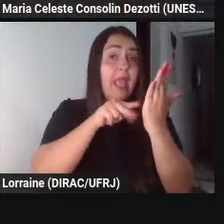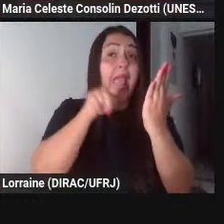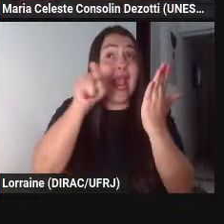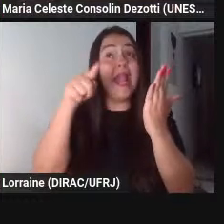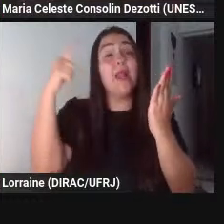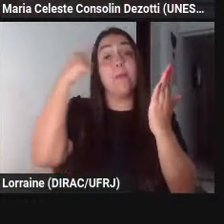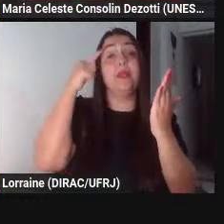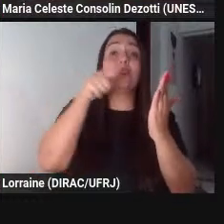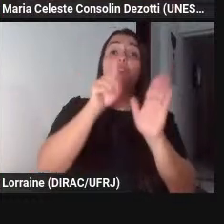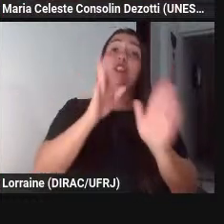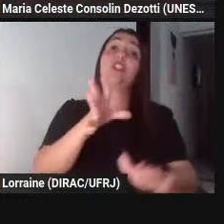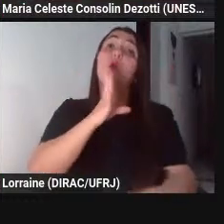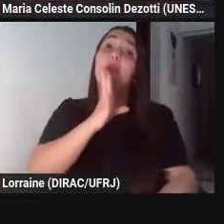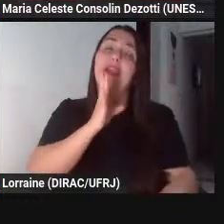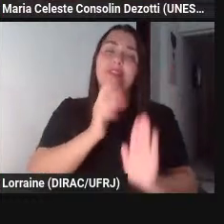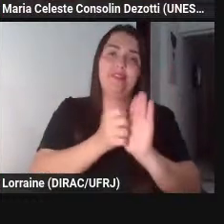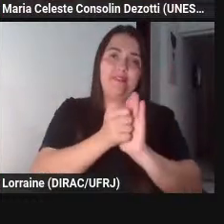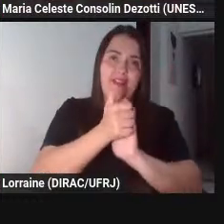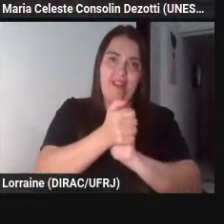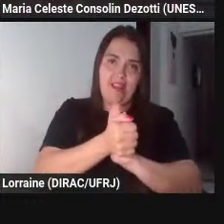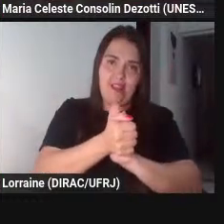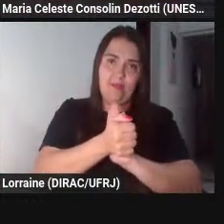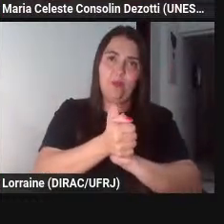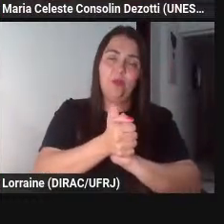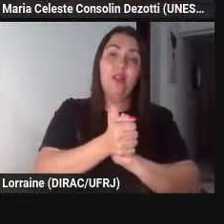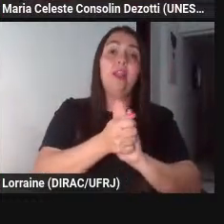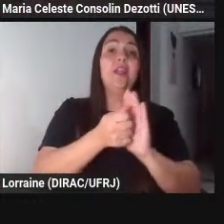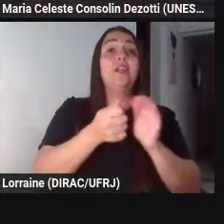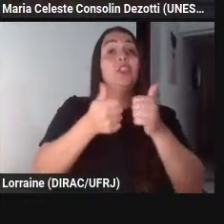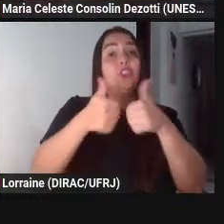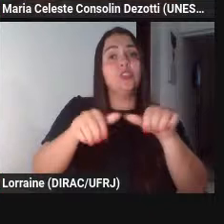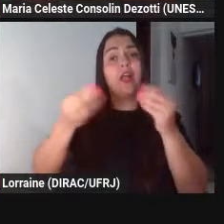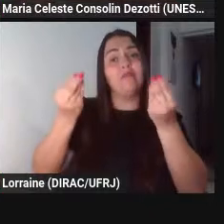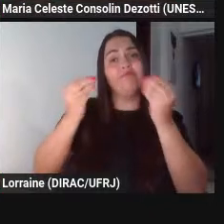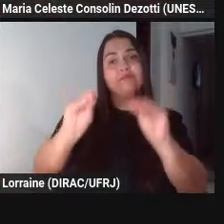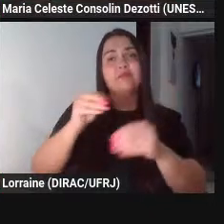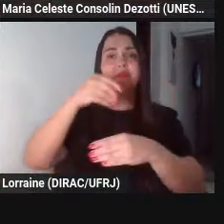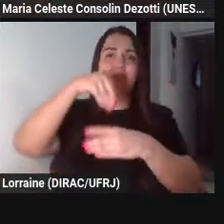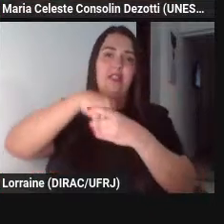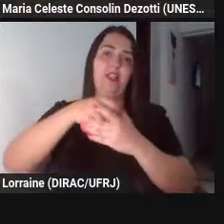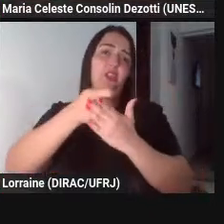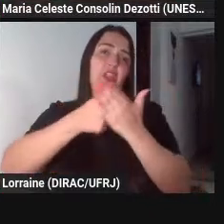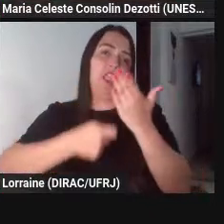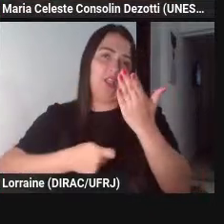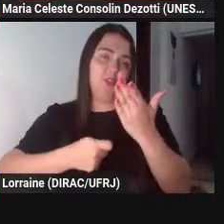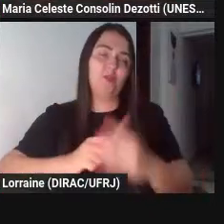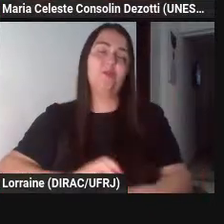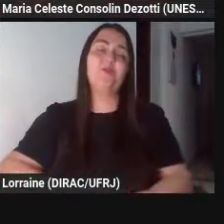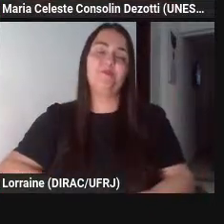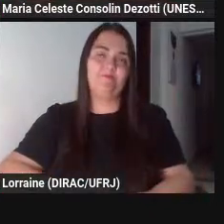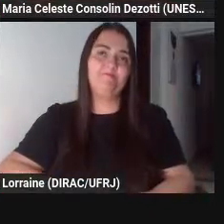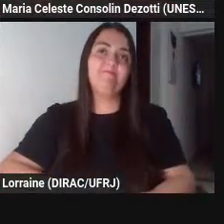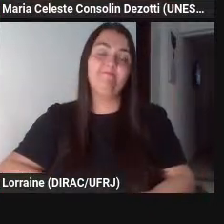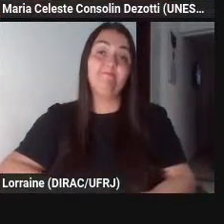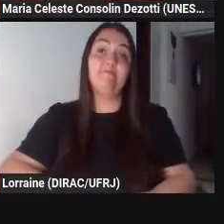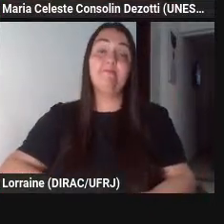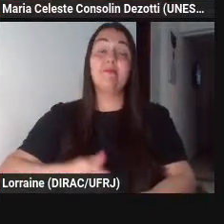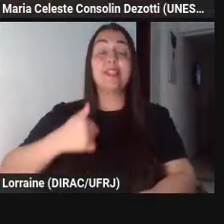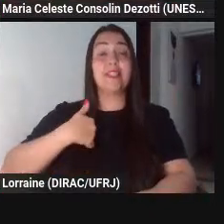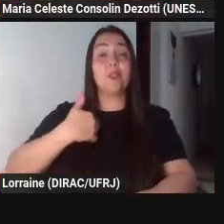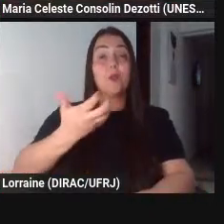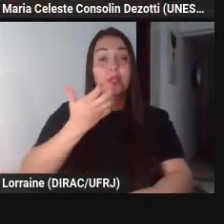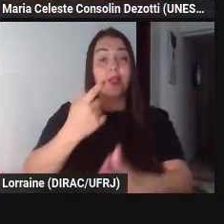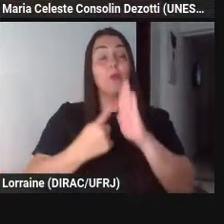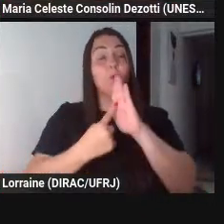que está sendo aludida ali naquele texto né então eu quero mostrar pra vocês